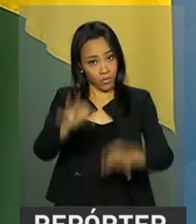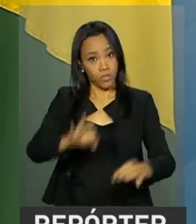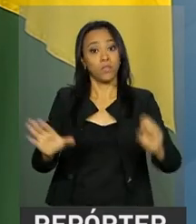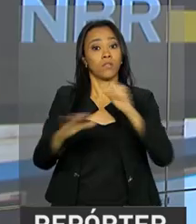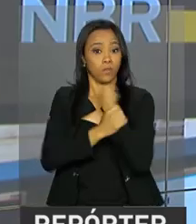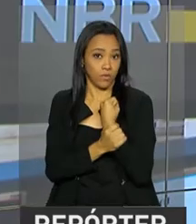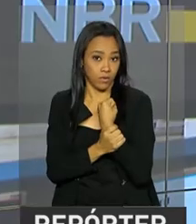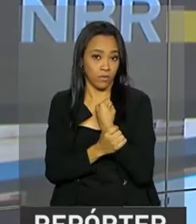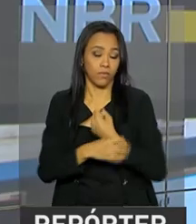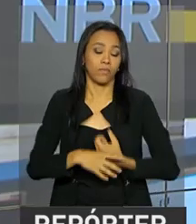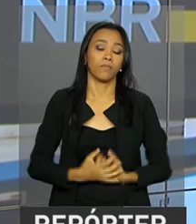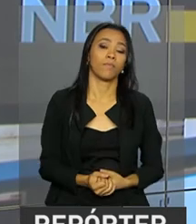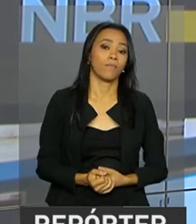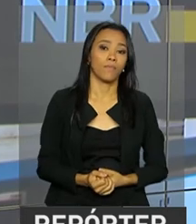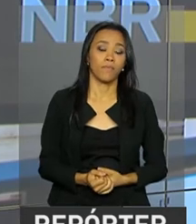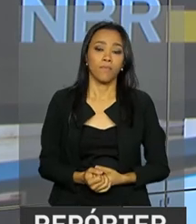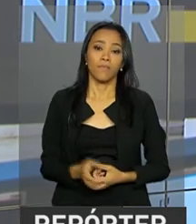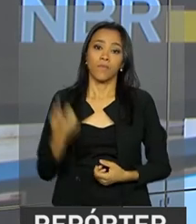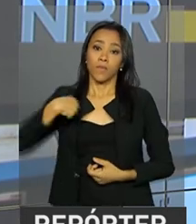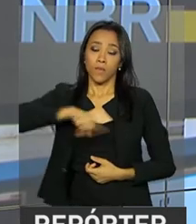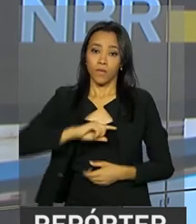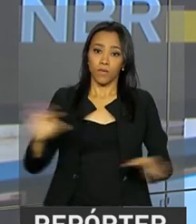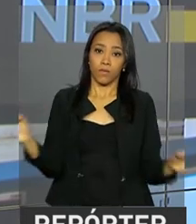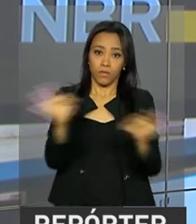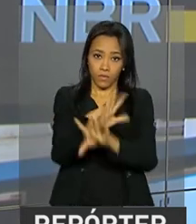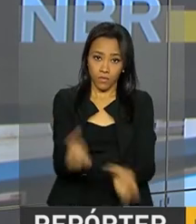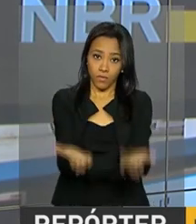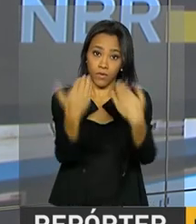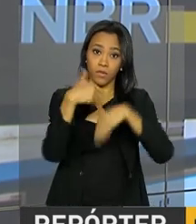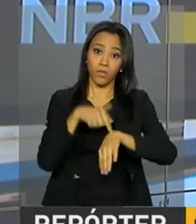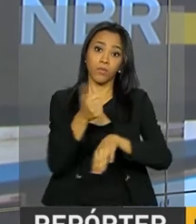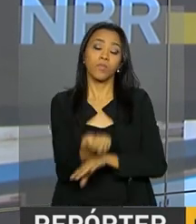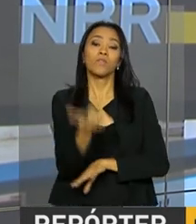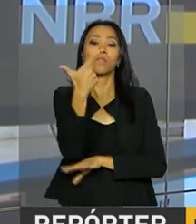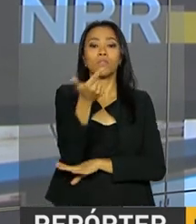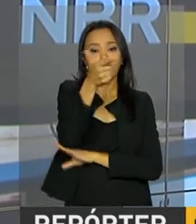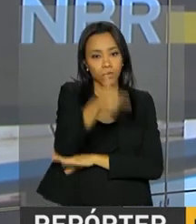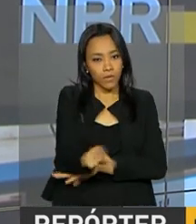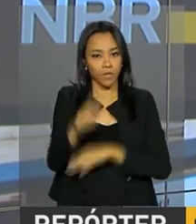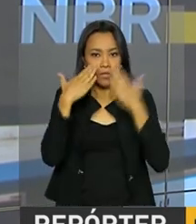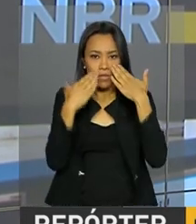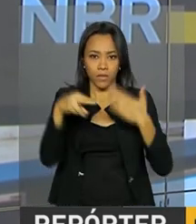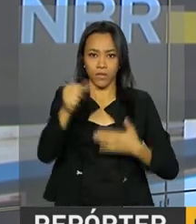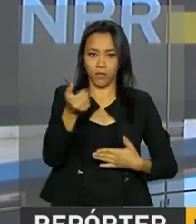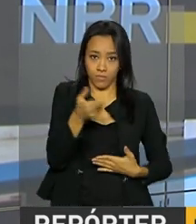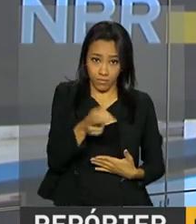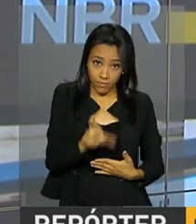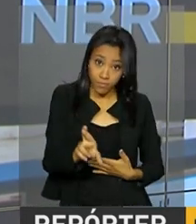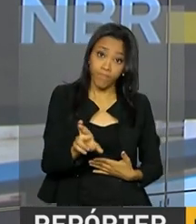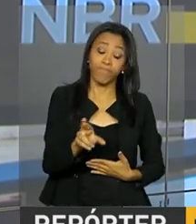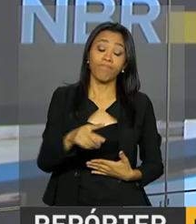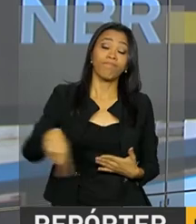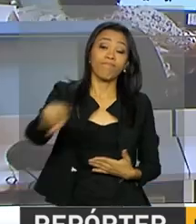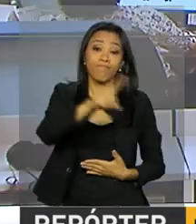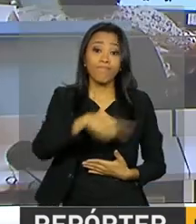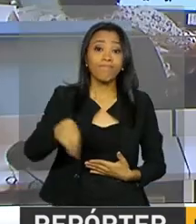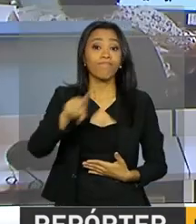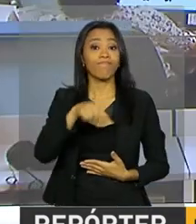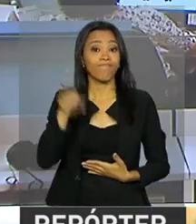Pública. E nós ficamos por aqui. Voltamos ao meio-dia na próxima edição do Repórter NBR.